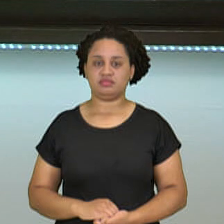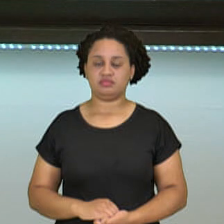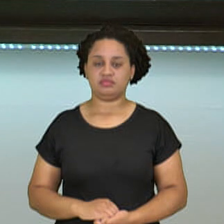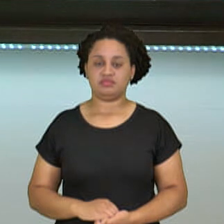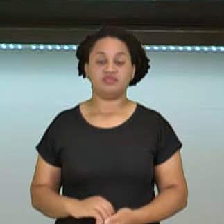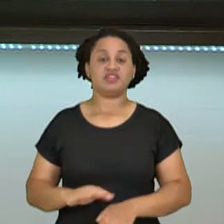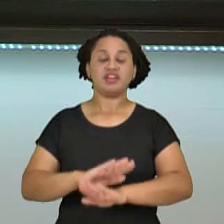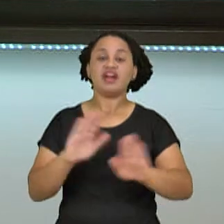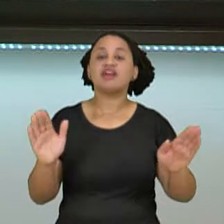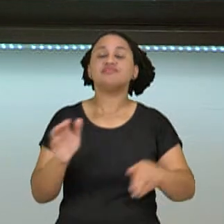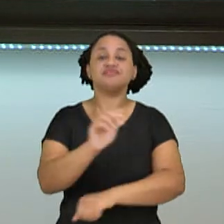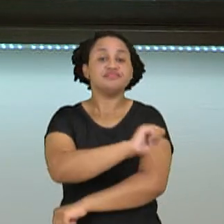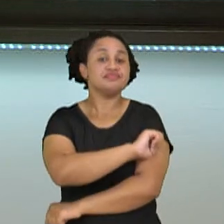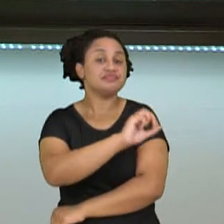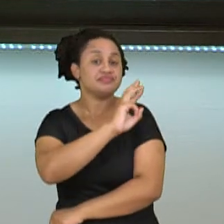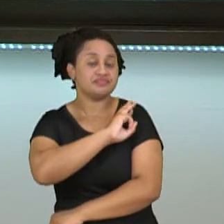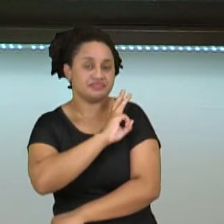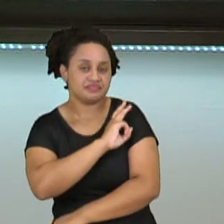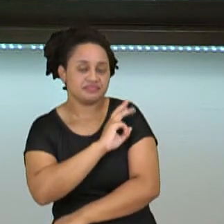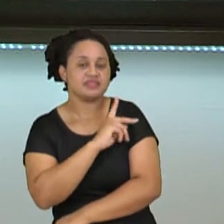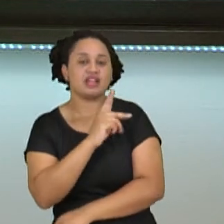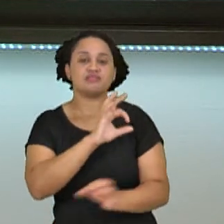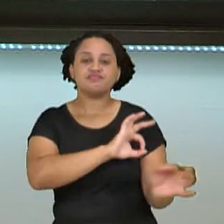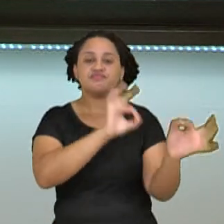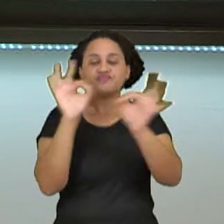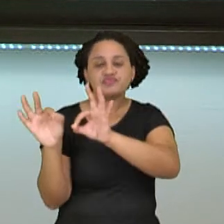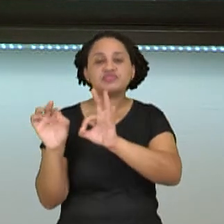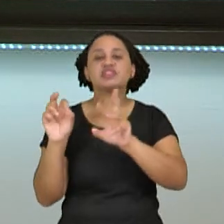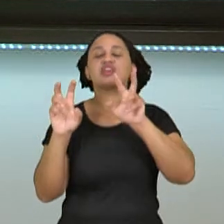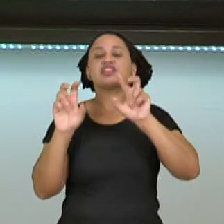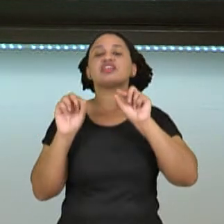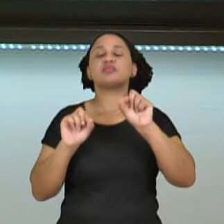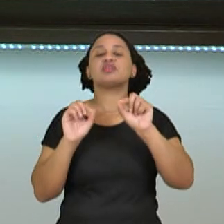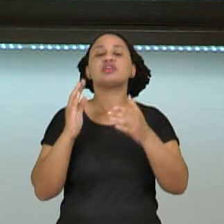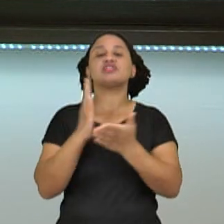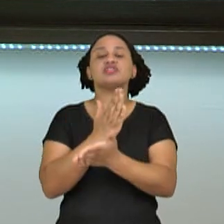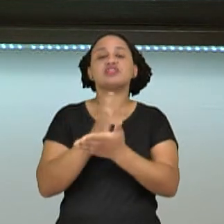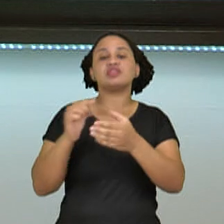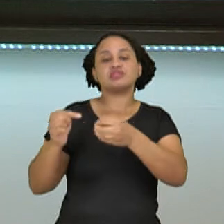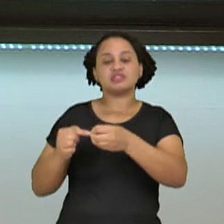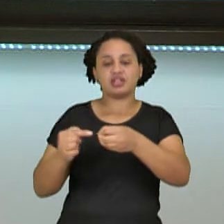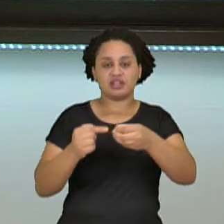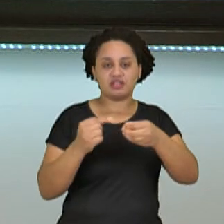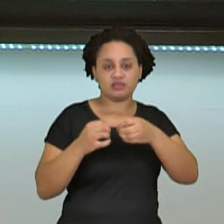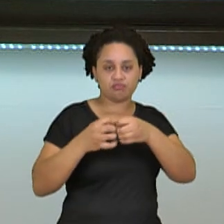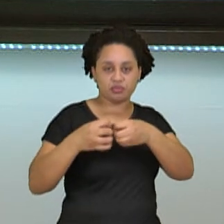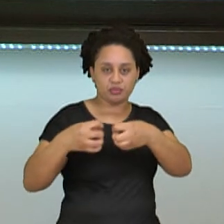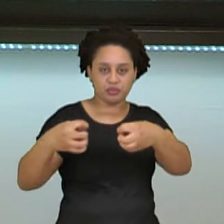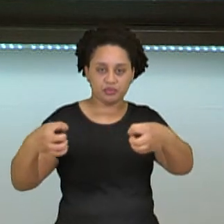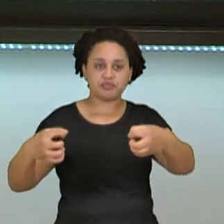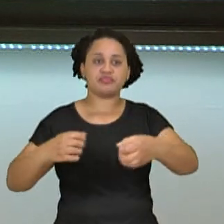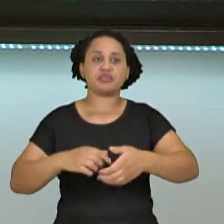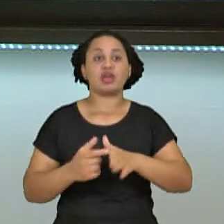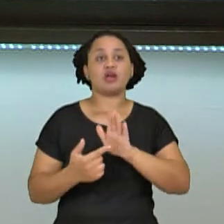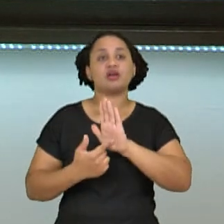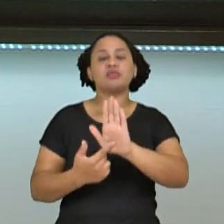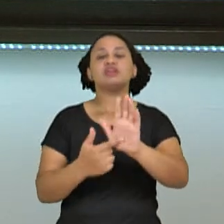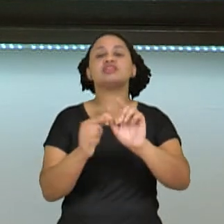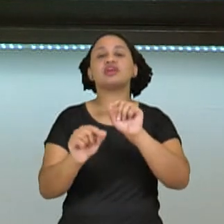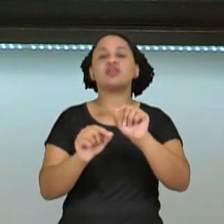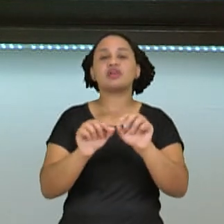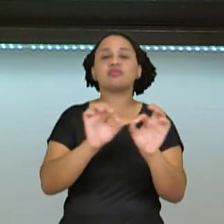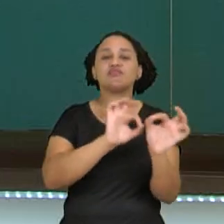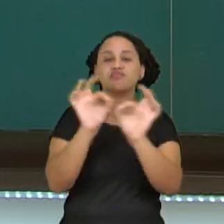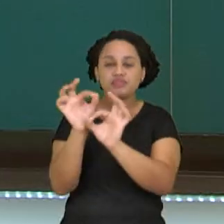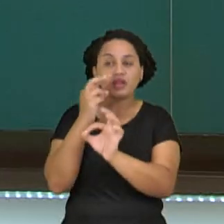Olá, estudantes da terceira série. Nesse vídeo vamos falar sobre divisão celular. Vamos começar aqui, então, mostrando esse